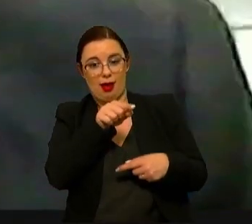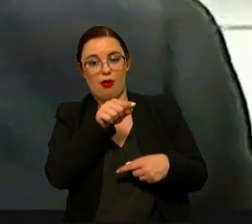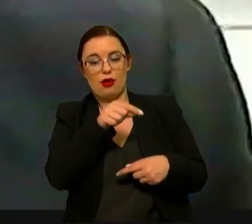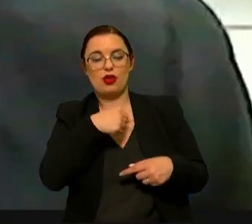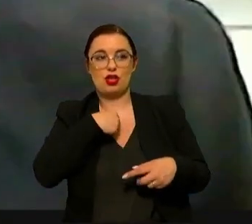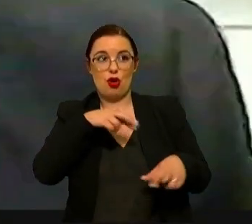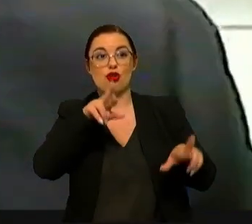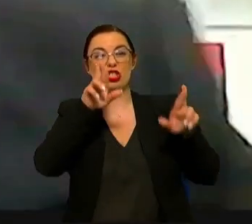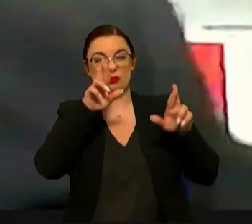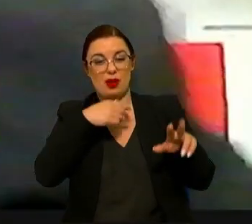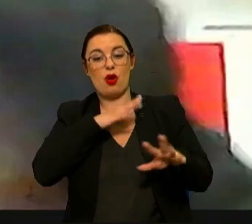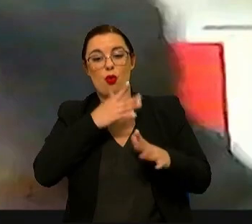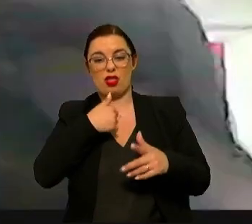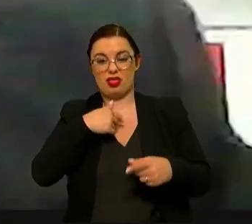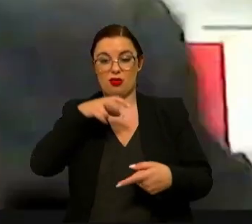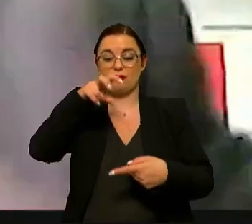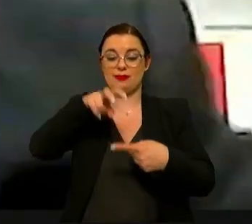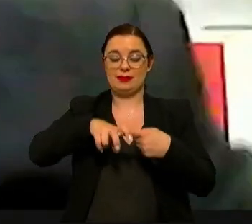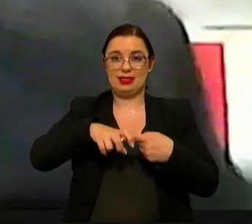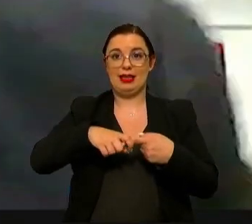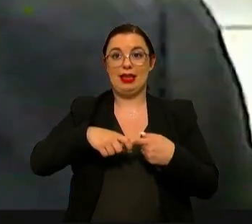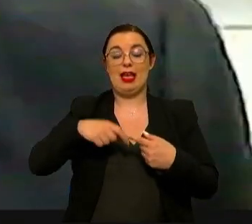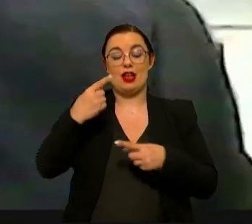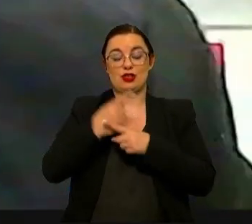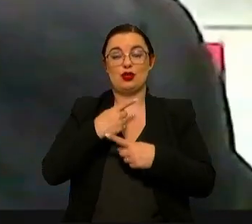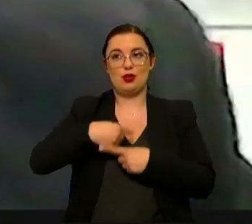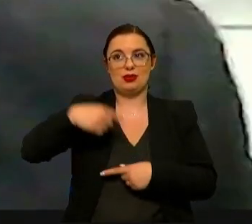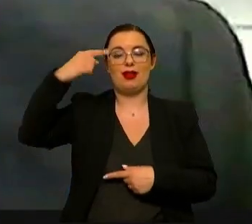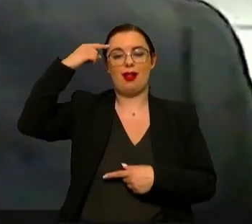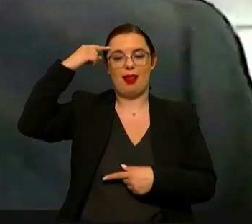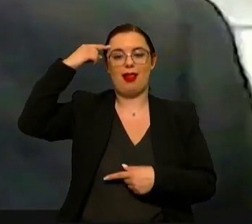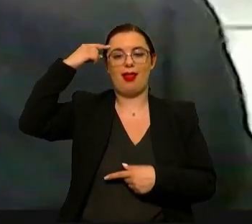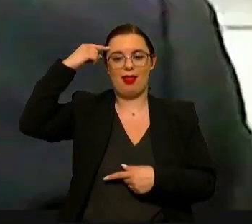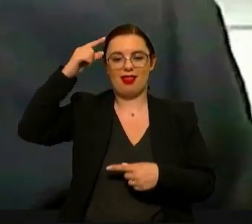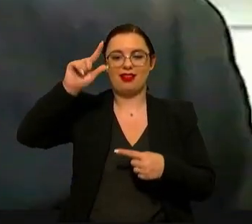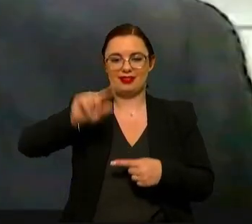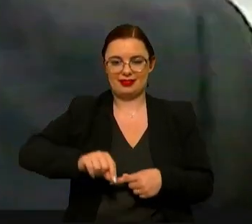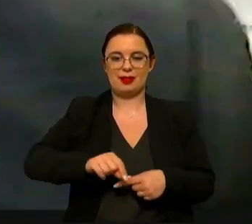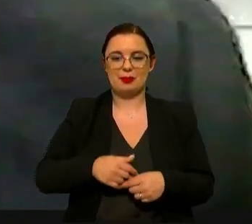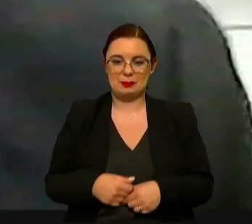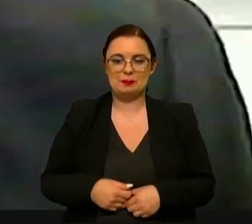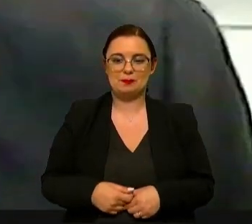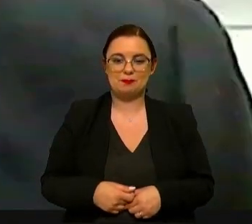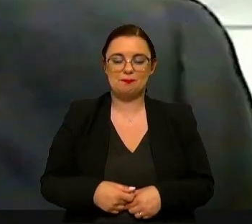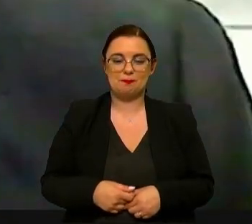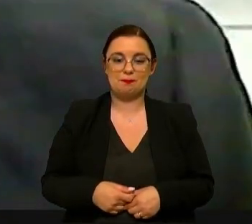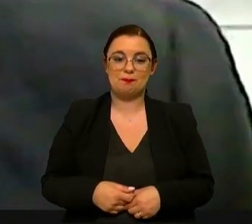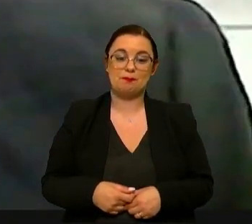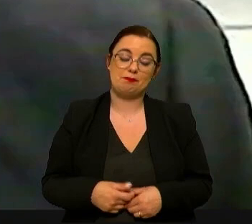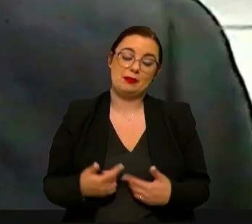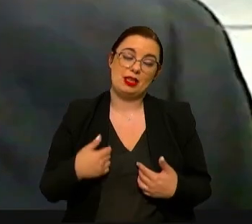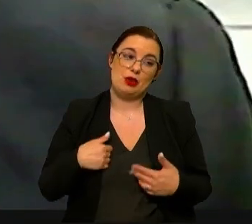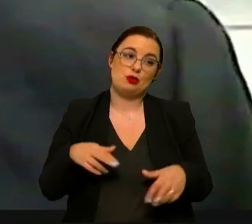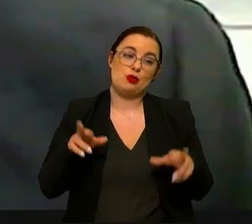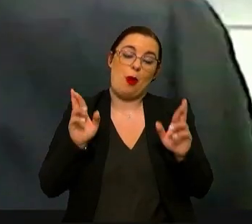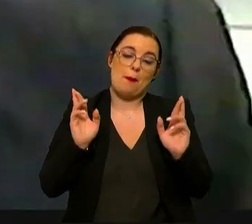que ao sentar-me nele estas abordagens também possam possam lá estar e possam obviamente ser